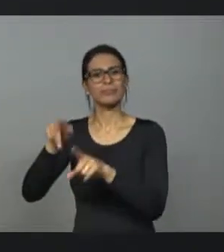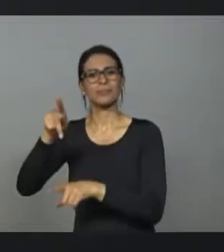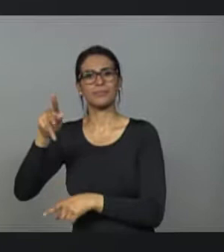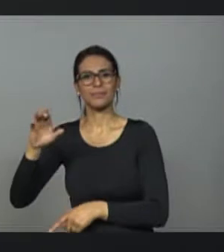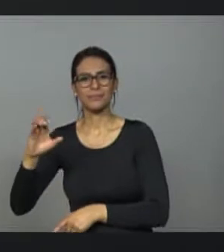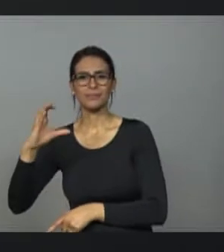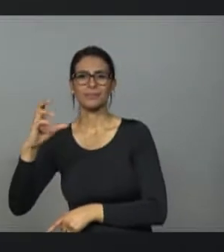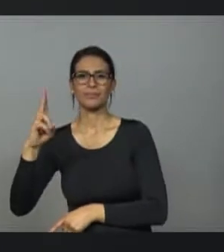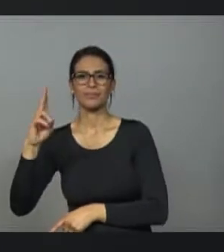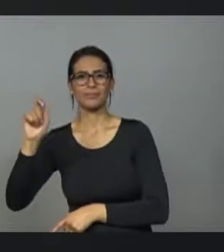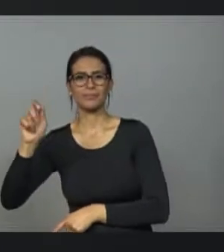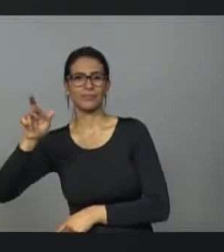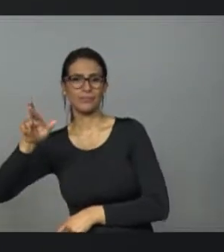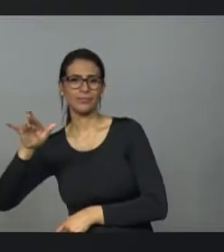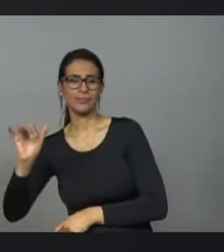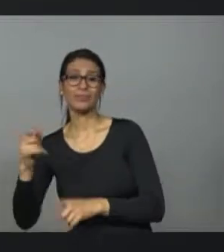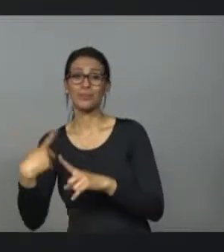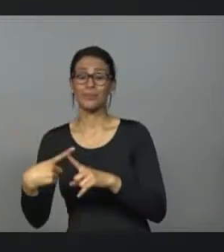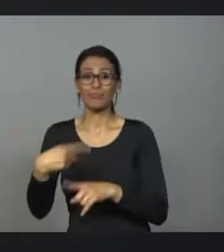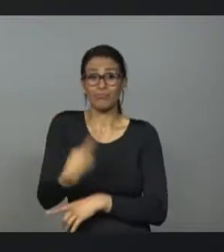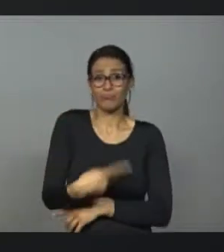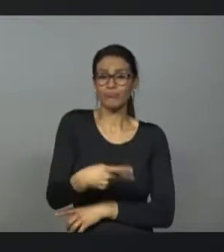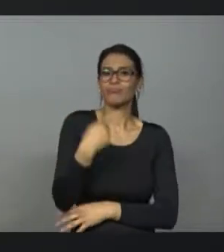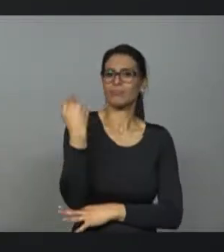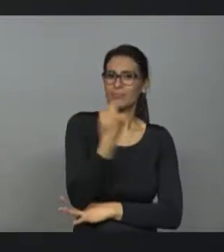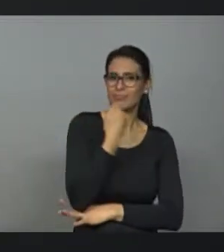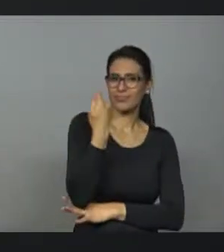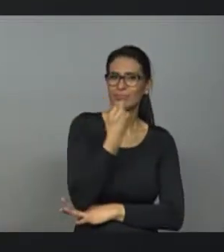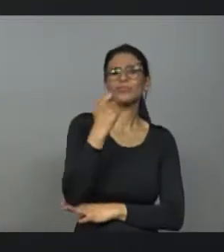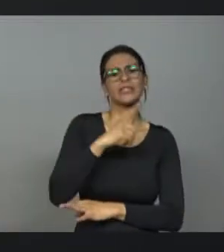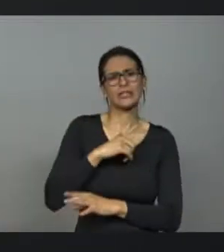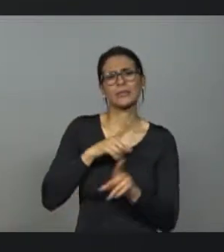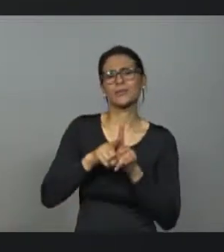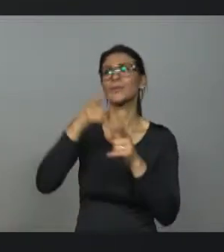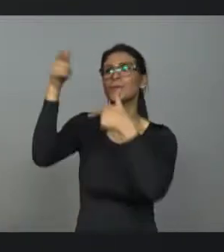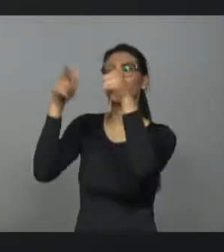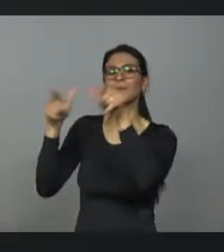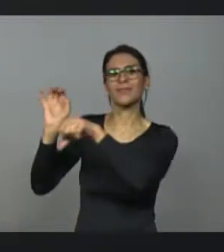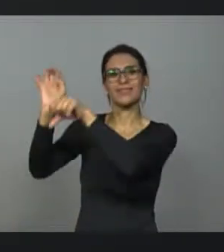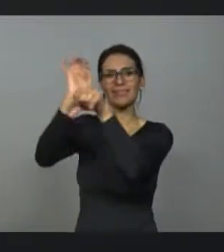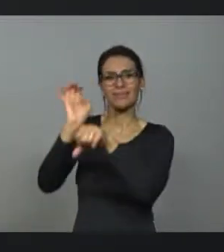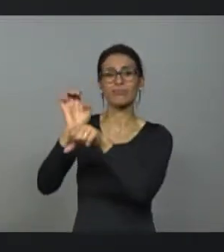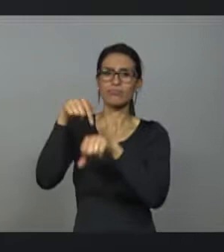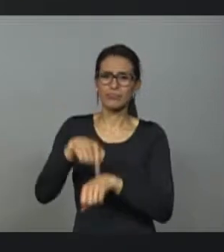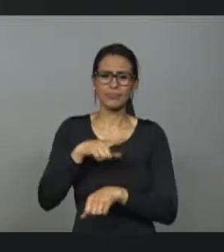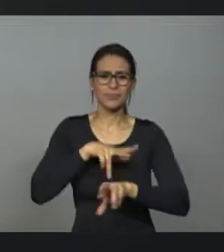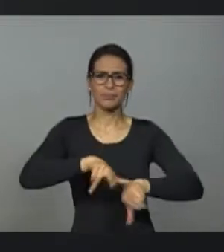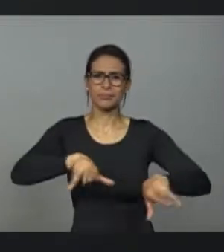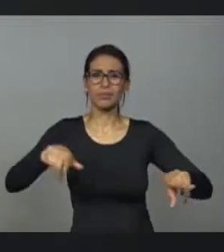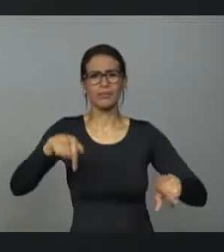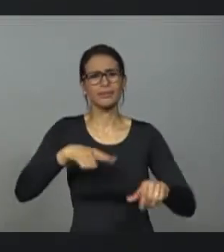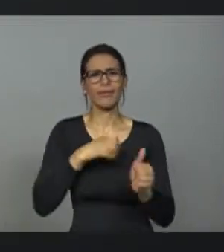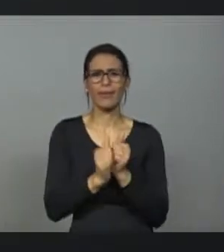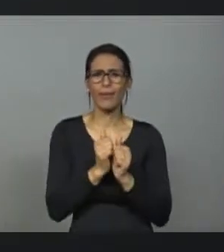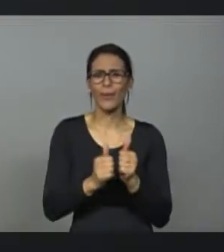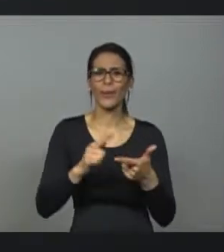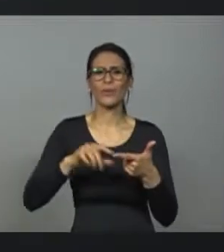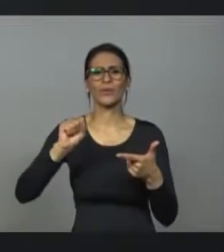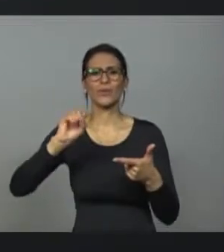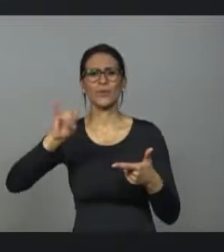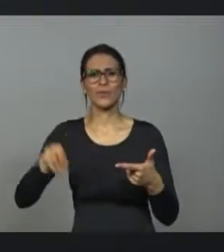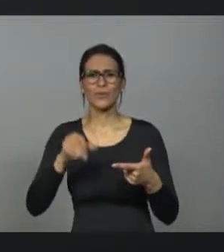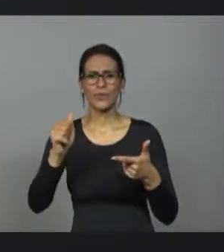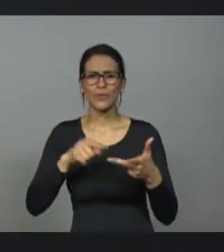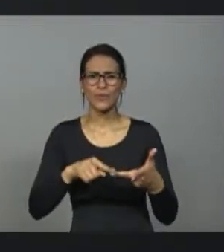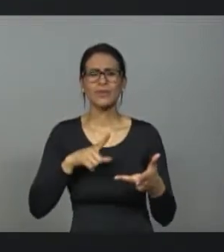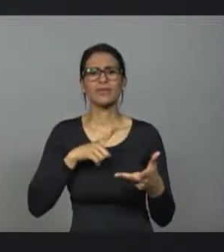Estados, o Estado que já foi celeiro da produção agrícola e da pecuária, ele tem uma pauta diversificada. Aqui nós temos arroz, nós temos soja, nós